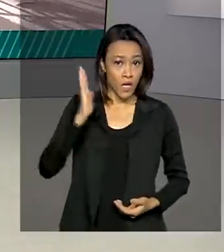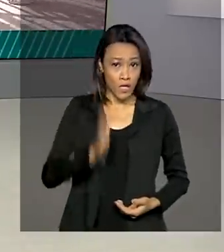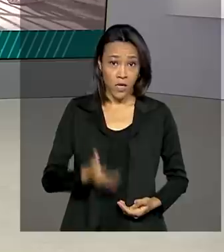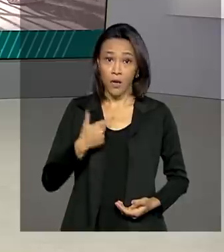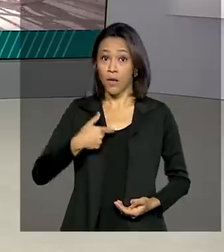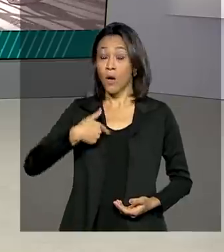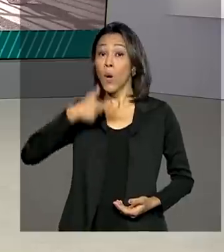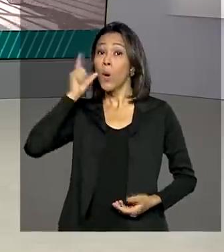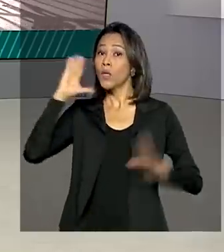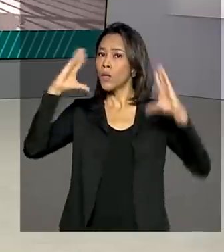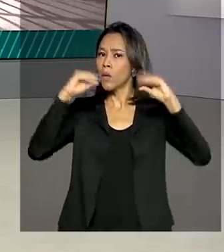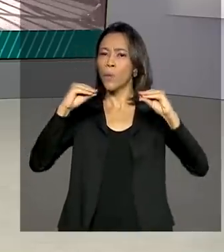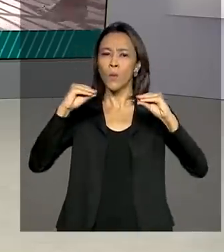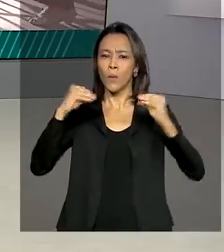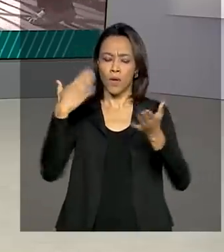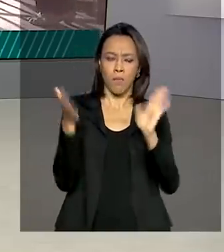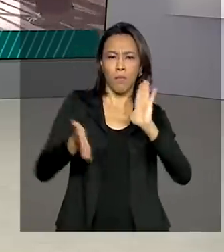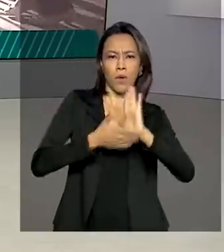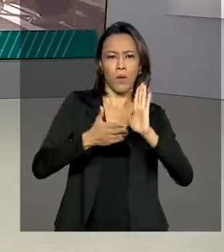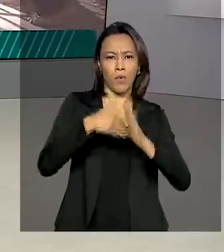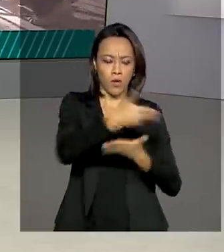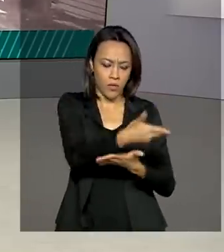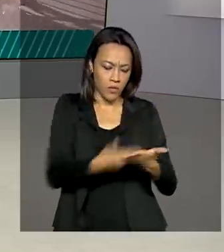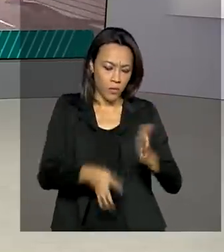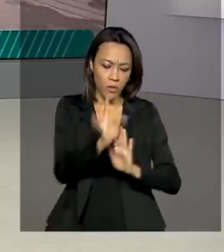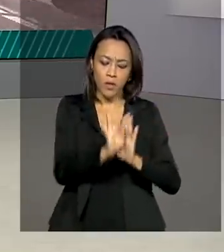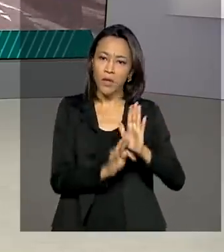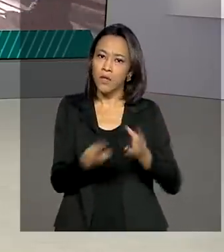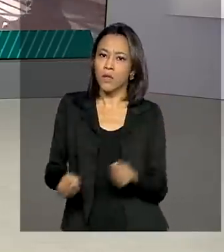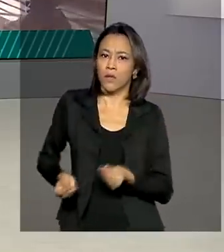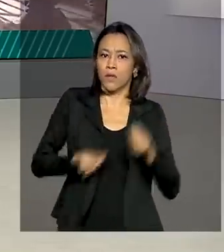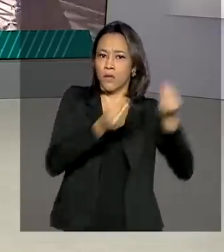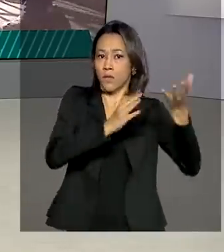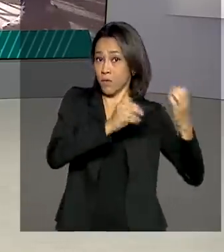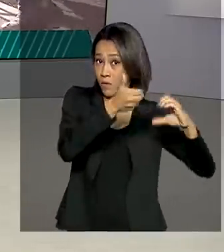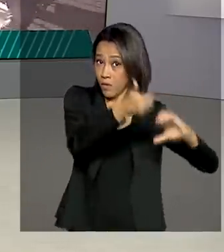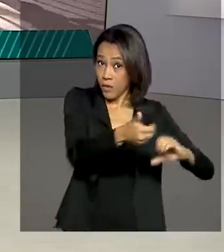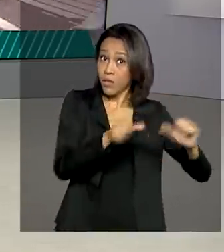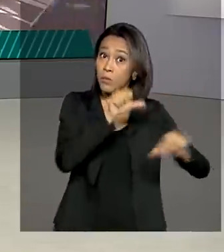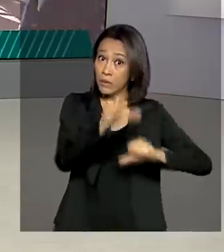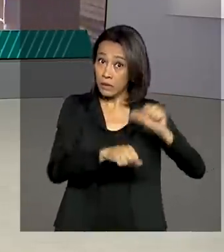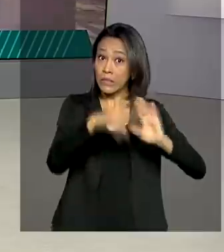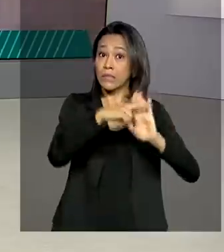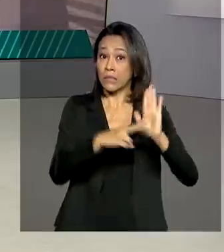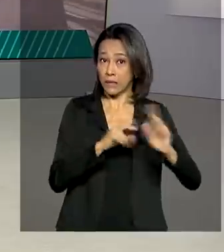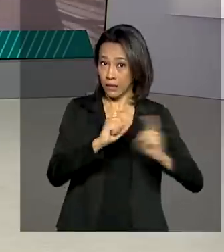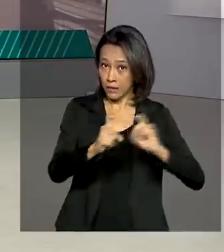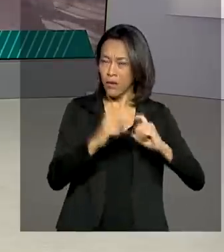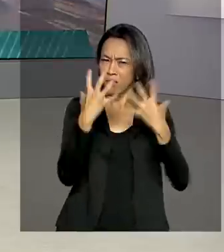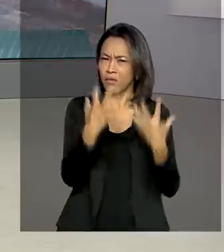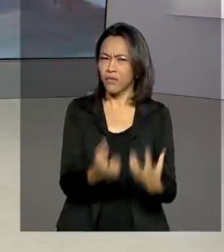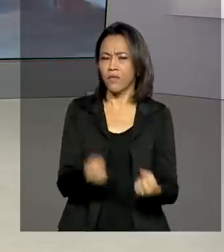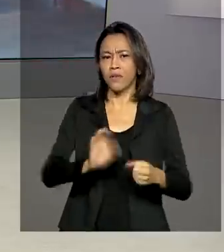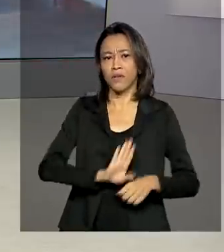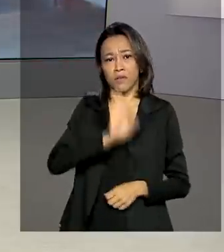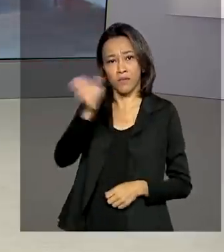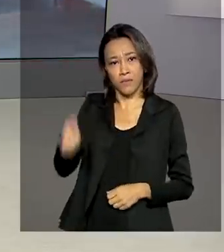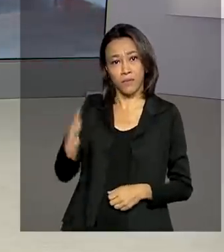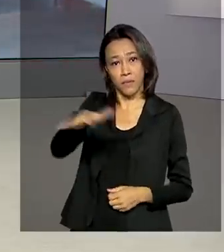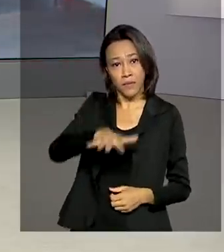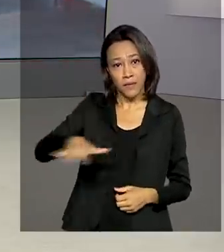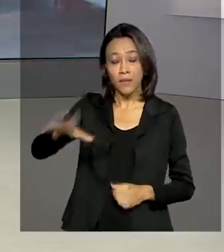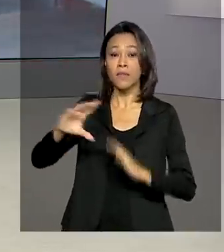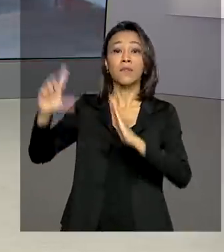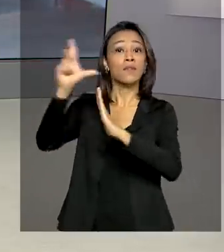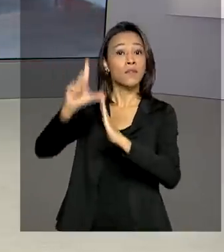na noite de ontem a proposta de reforma administrativa ao Congresso Nacional. Vamos agora ao Palácio do Planalto falar com a repórter Selma